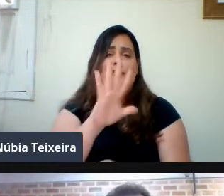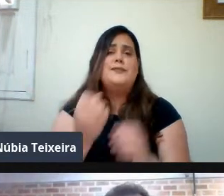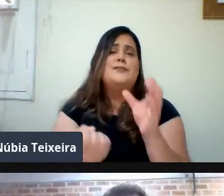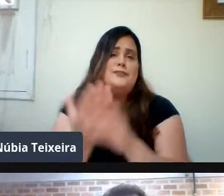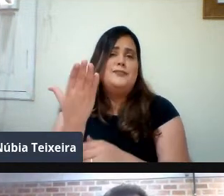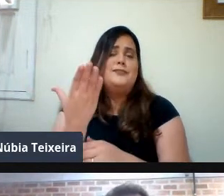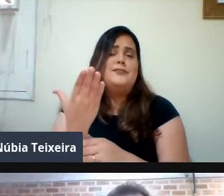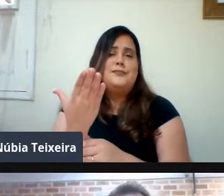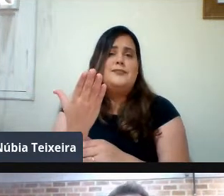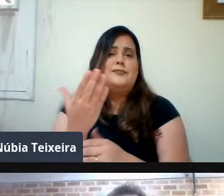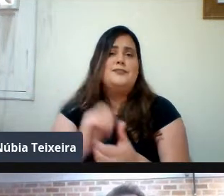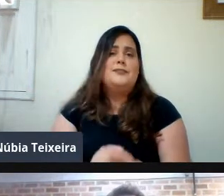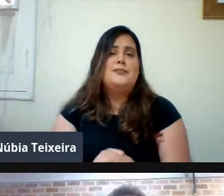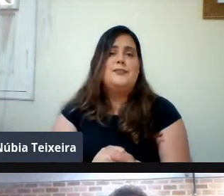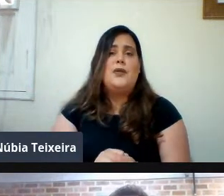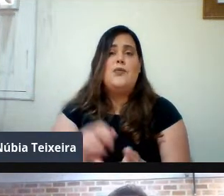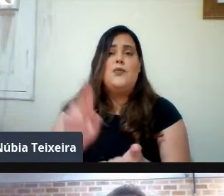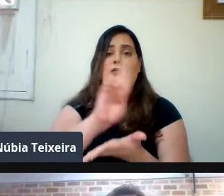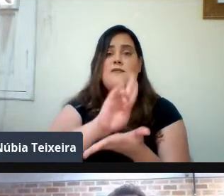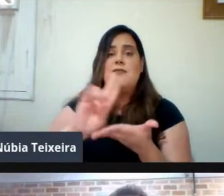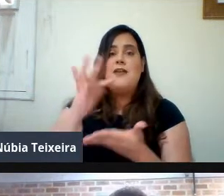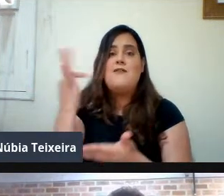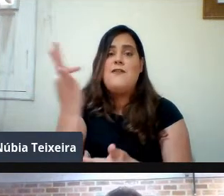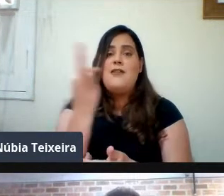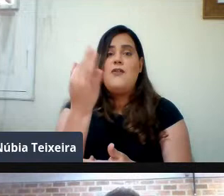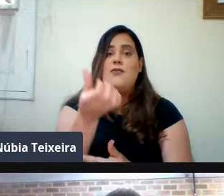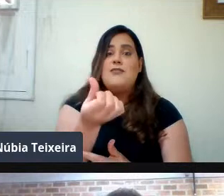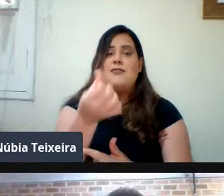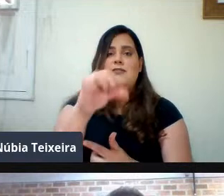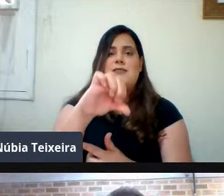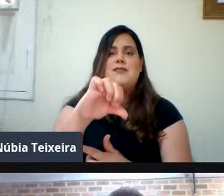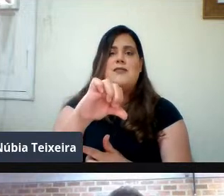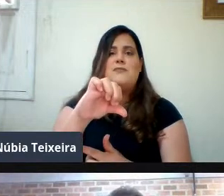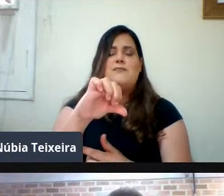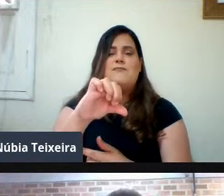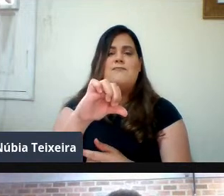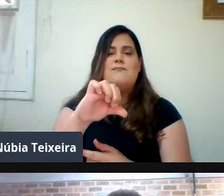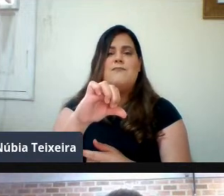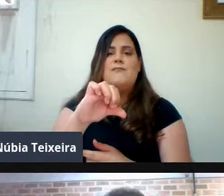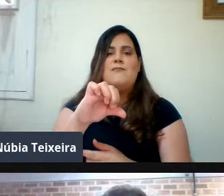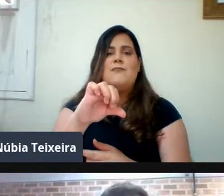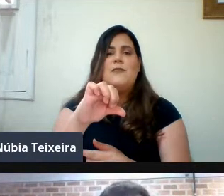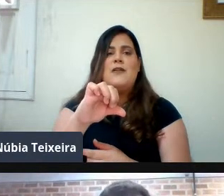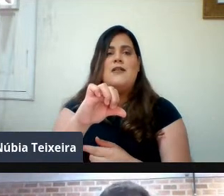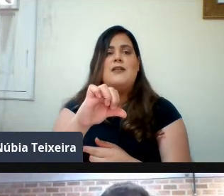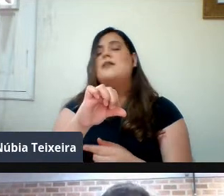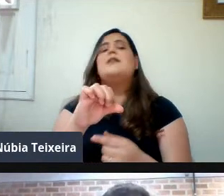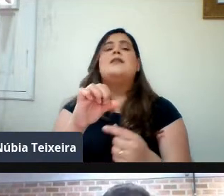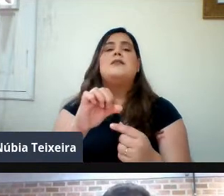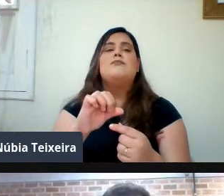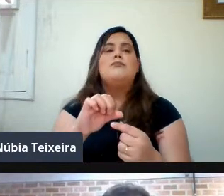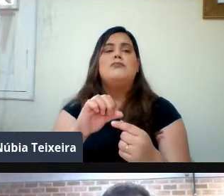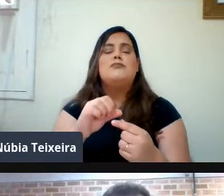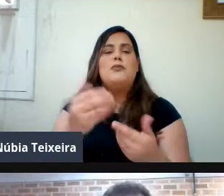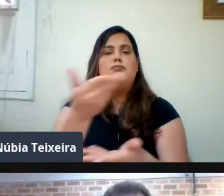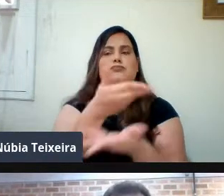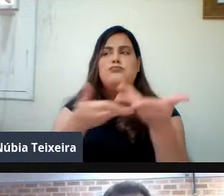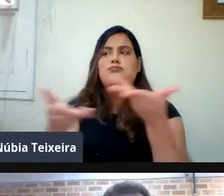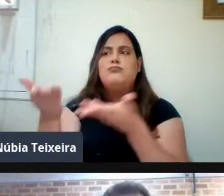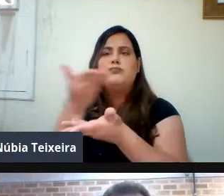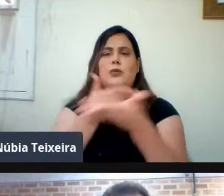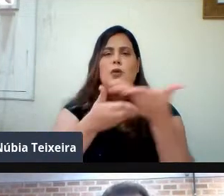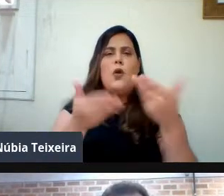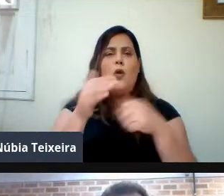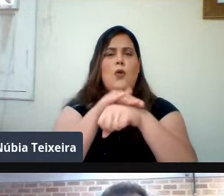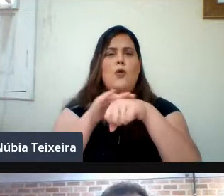69 Universidades Todas Elas Conversando Entre Si Minimizando Esses Percalços Mas Mesmo